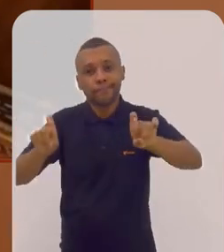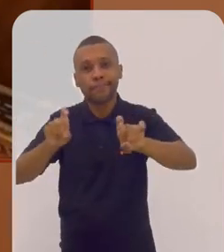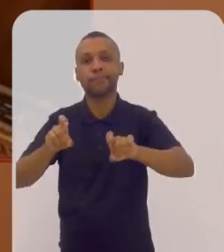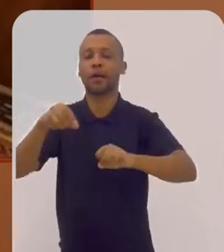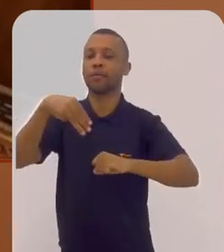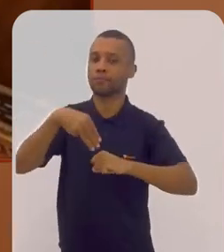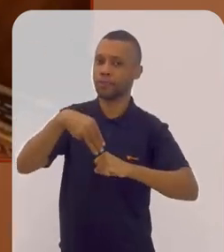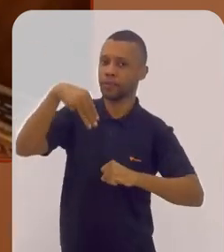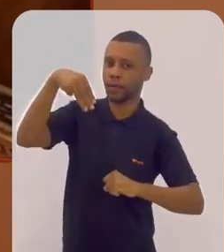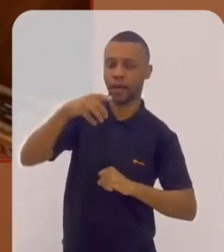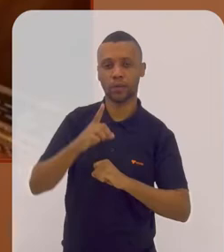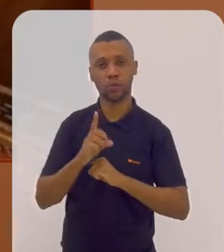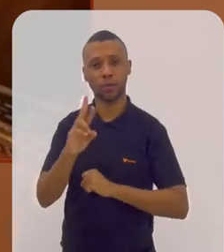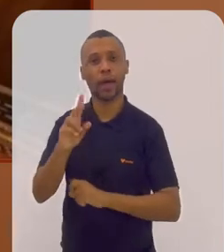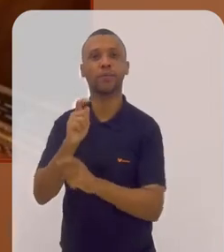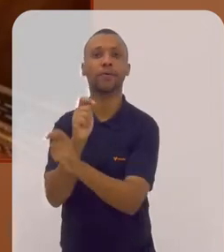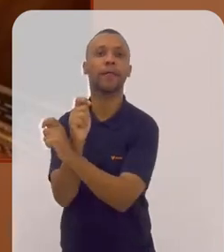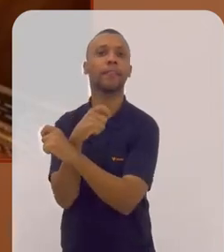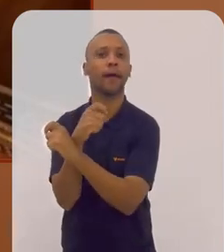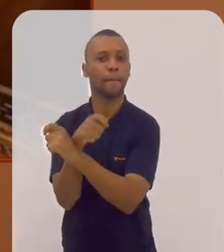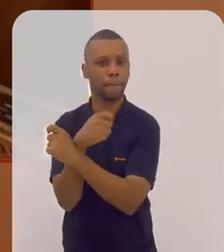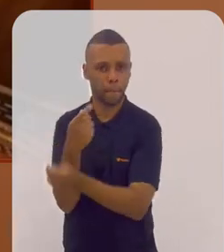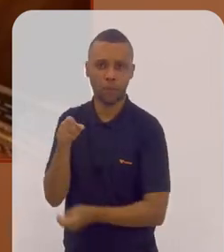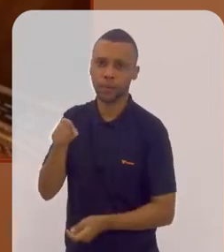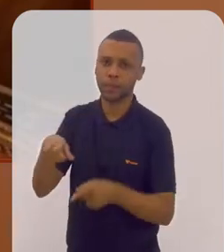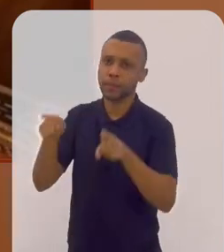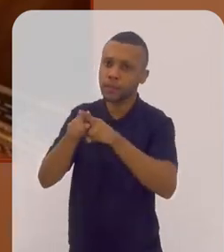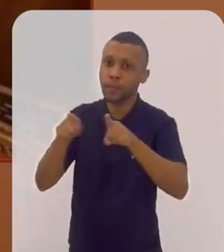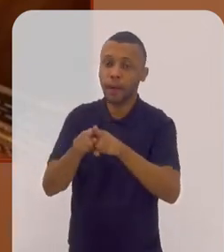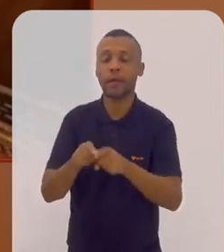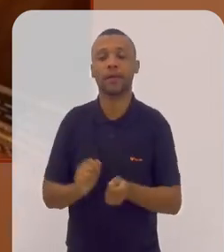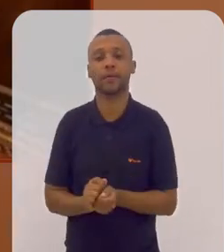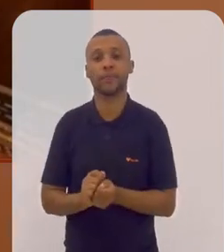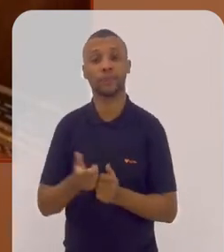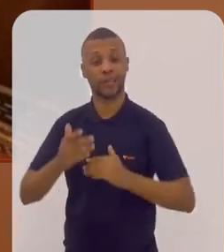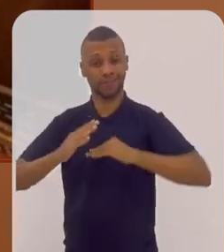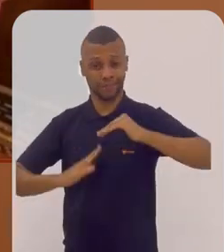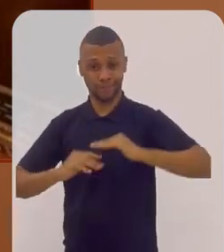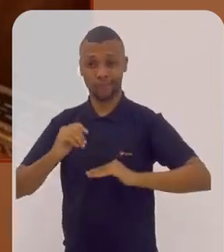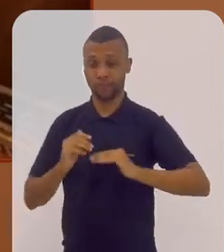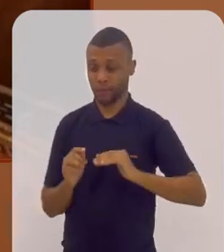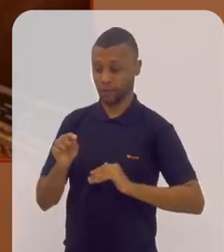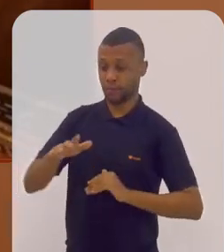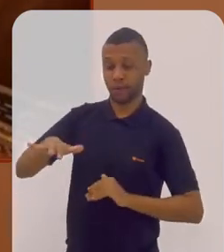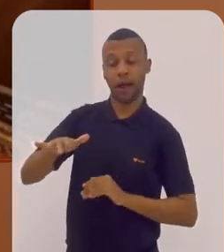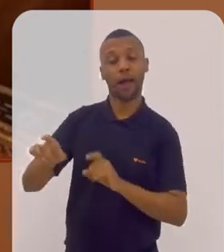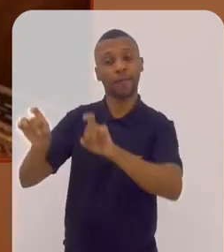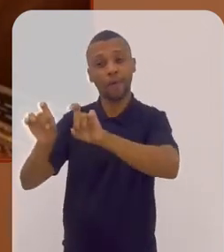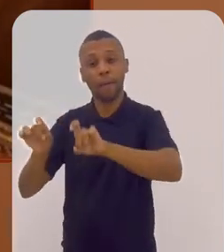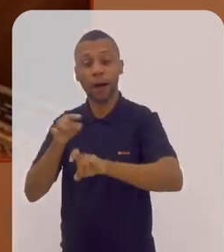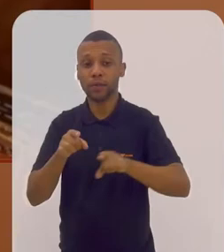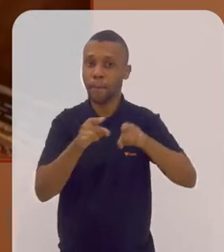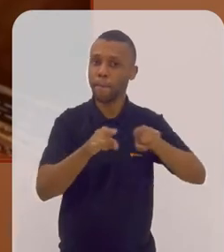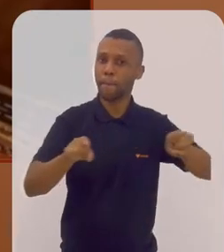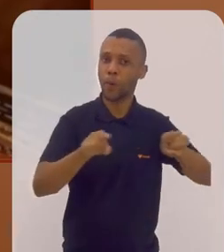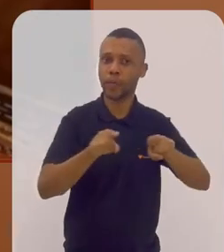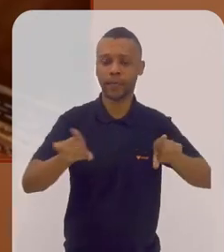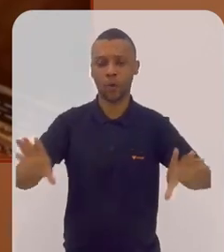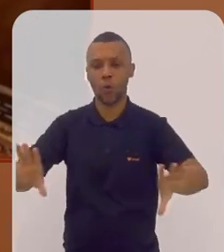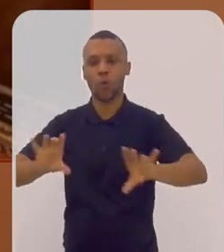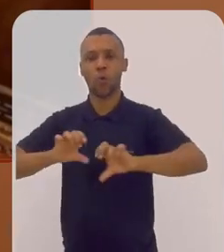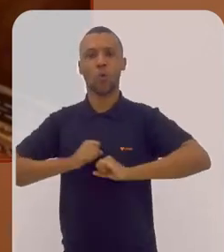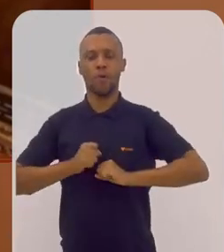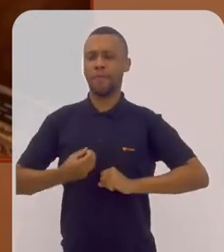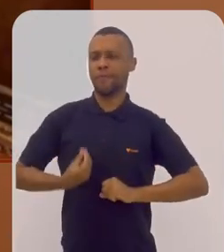fiz mestrado e doutorado, também na PUC. E as duas carreiras, música e informática, digamos assim,